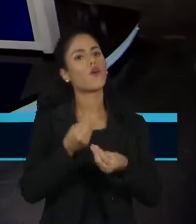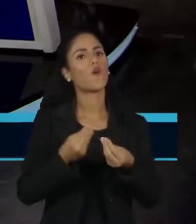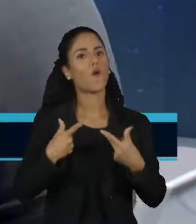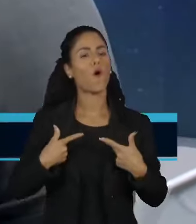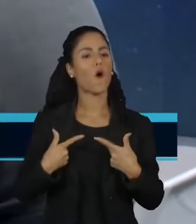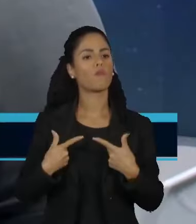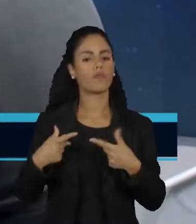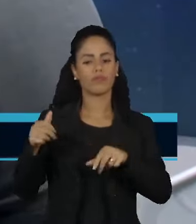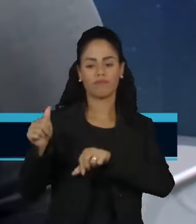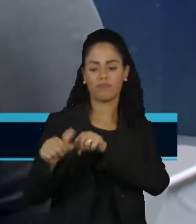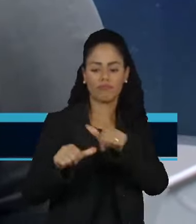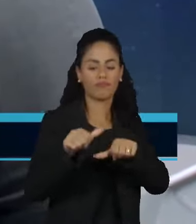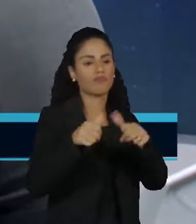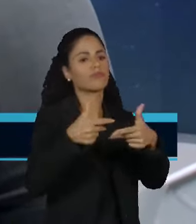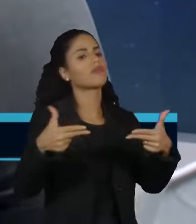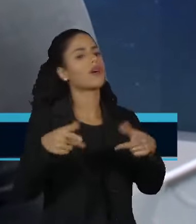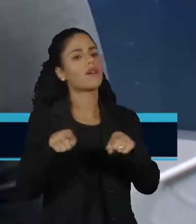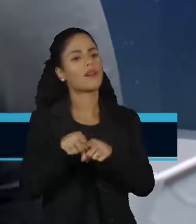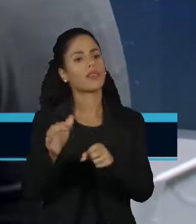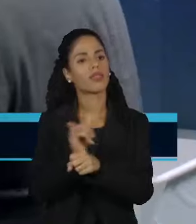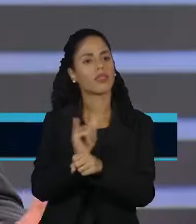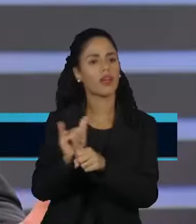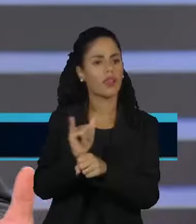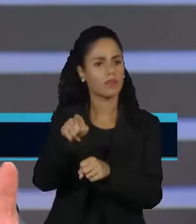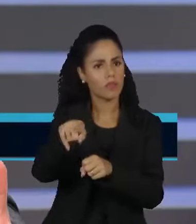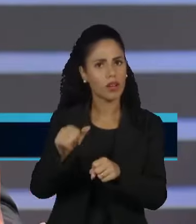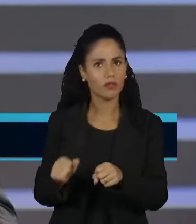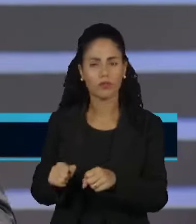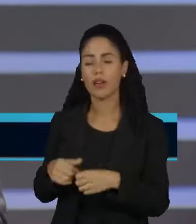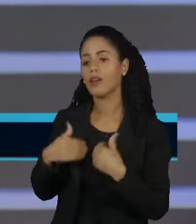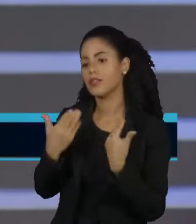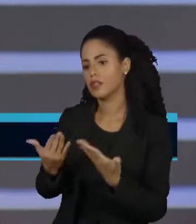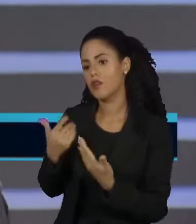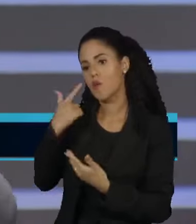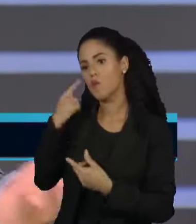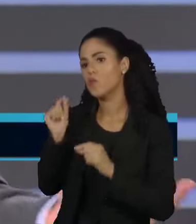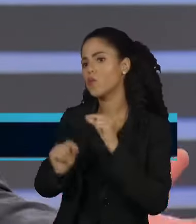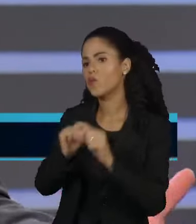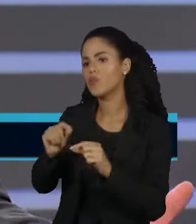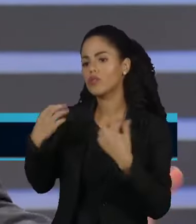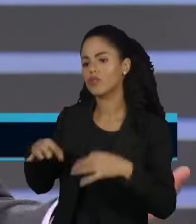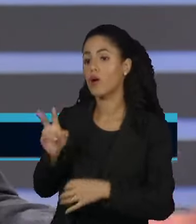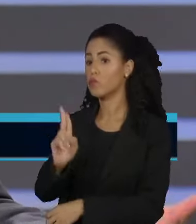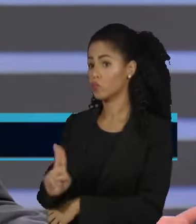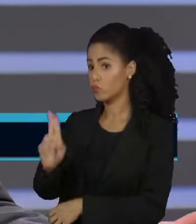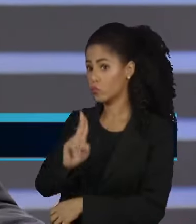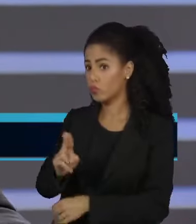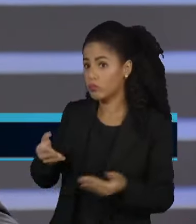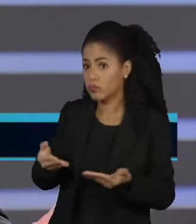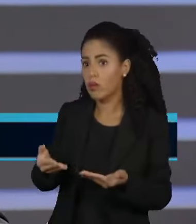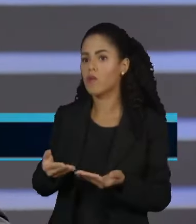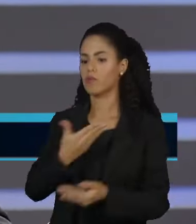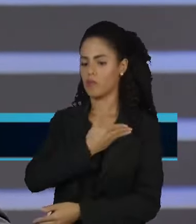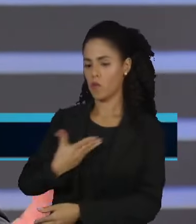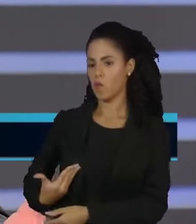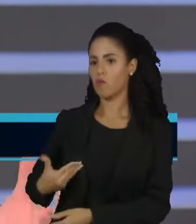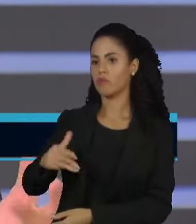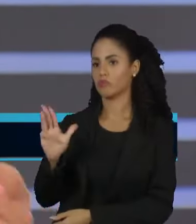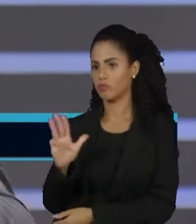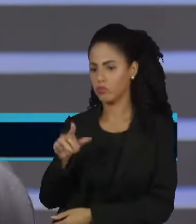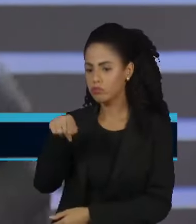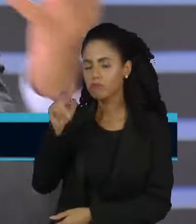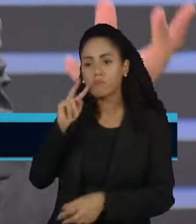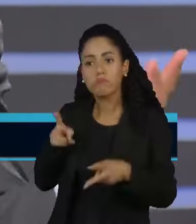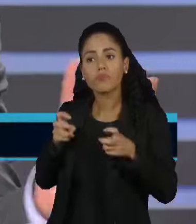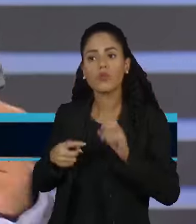desdobramentos políticos dessa colocação no ranking? Politicamente, é claro que isso vai ser, já está sendo usado bastante pelo governo Lula, para mostrar